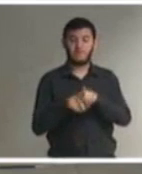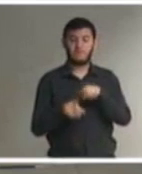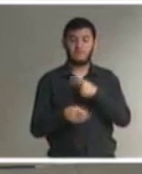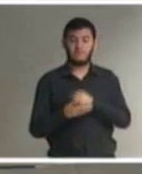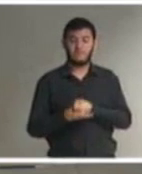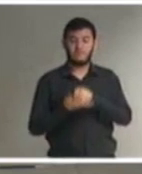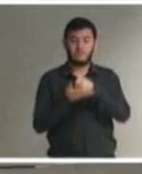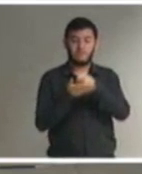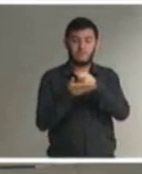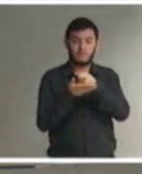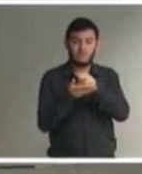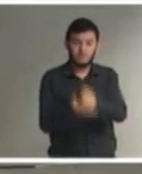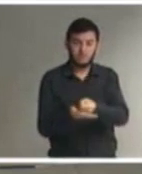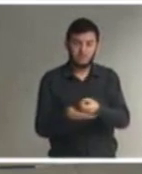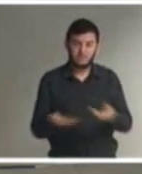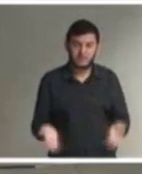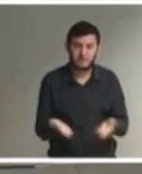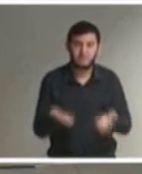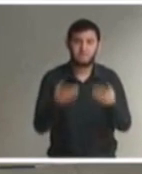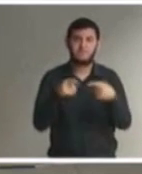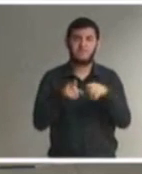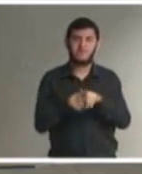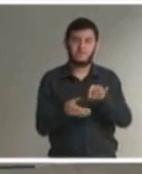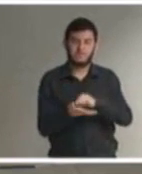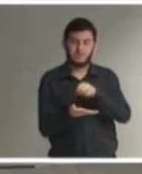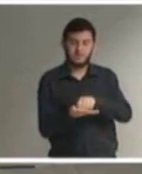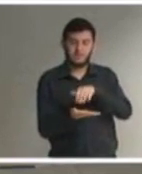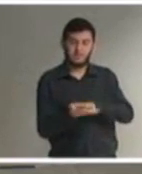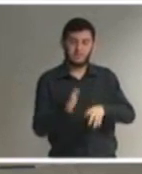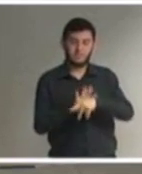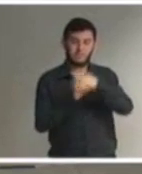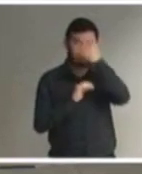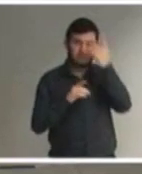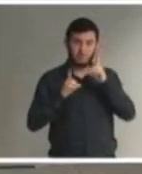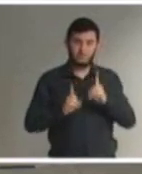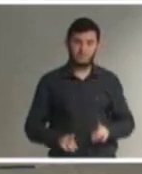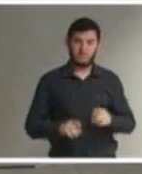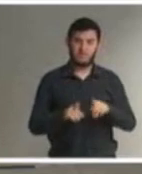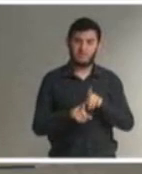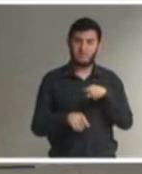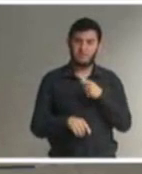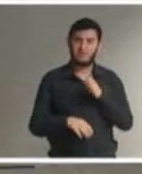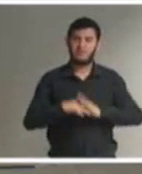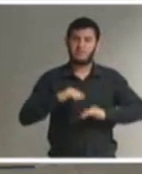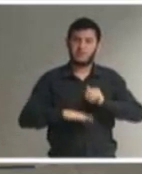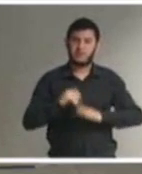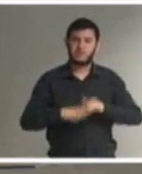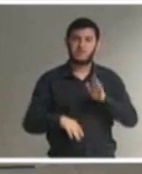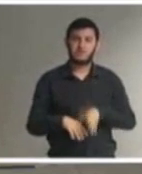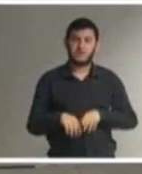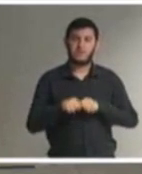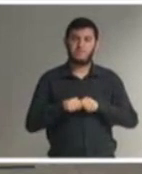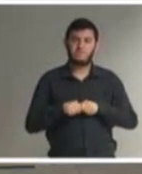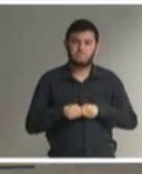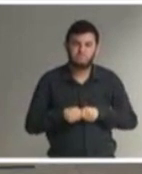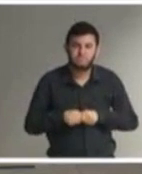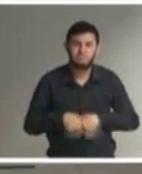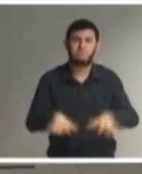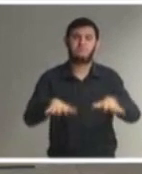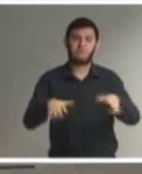um período de matrícula antecipada para pessoas com deficiência é uma prática que vem se difundindo e a grande importância dessa